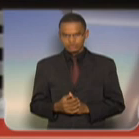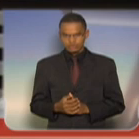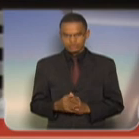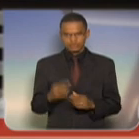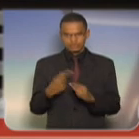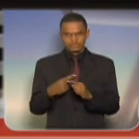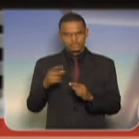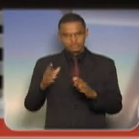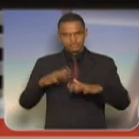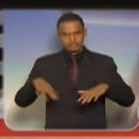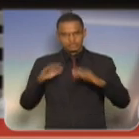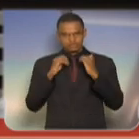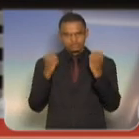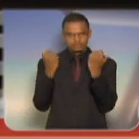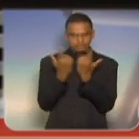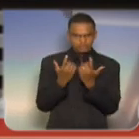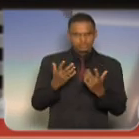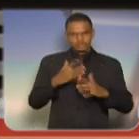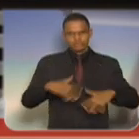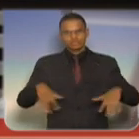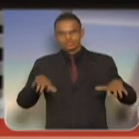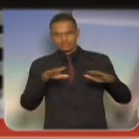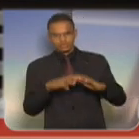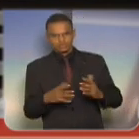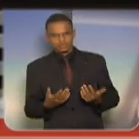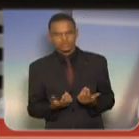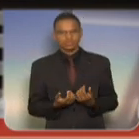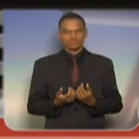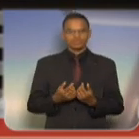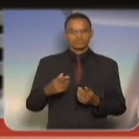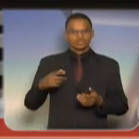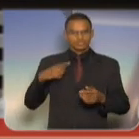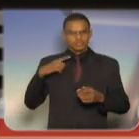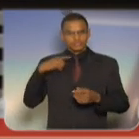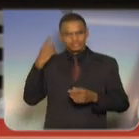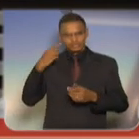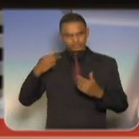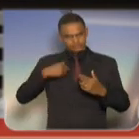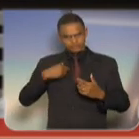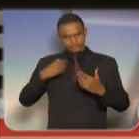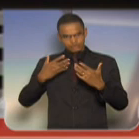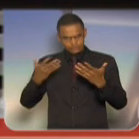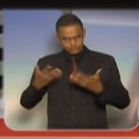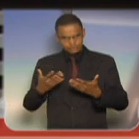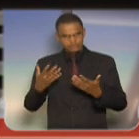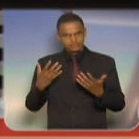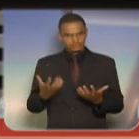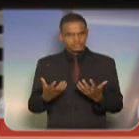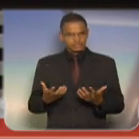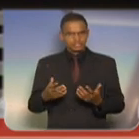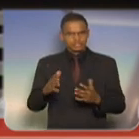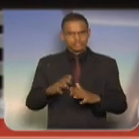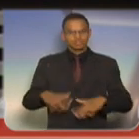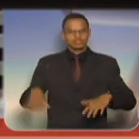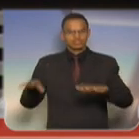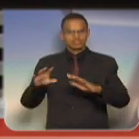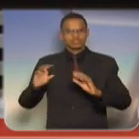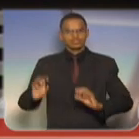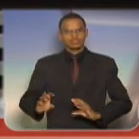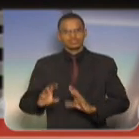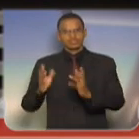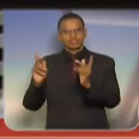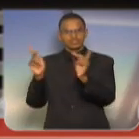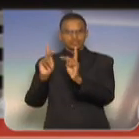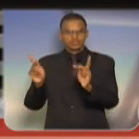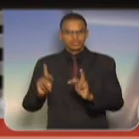Legislativa, com todos os deputados e também com este deputado que deseja a todos uma comemoração com muita